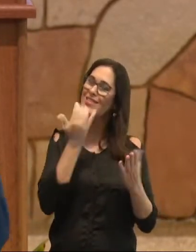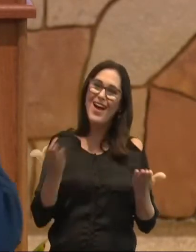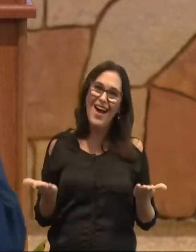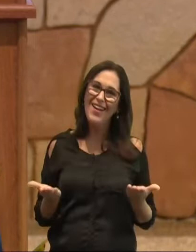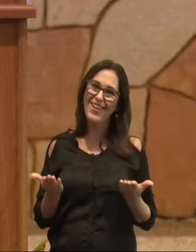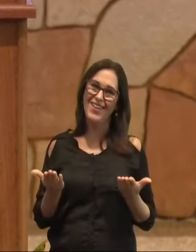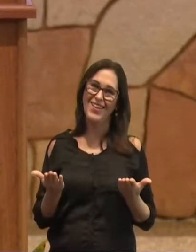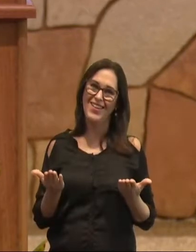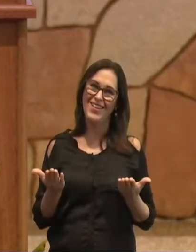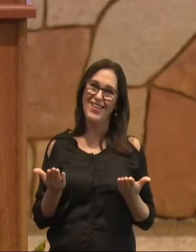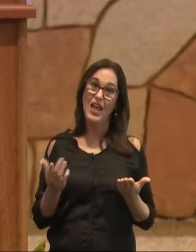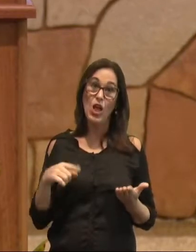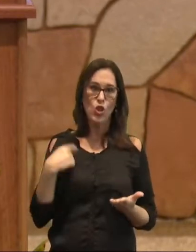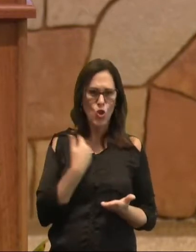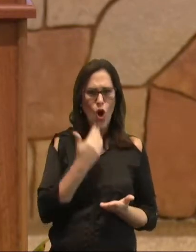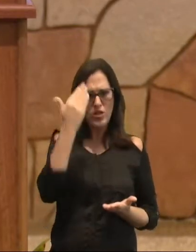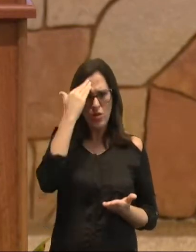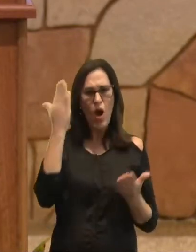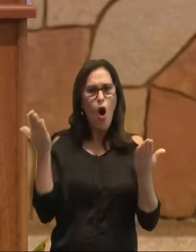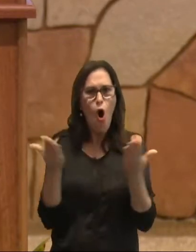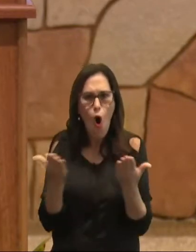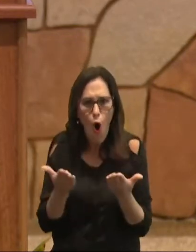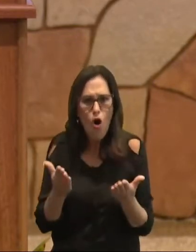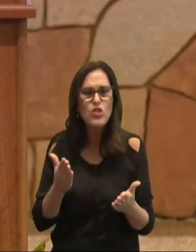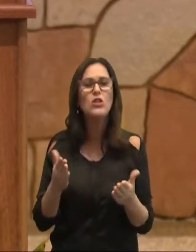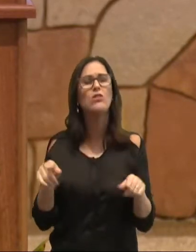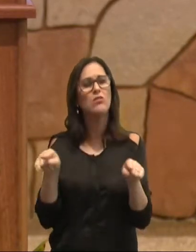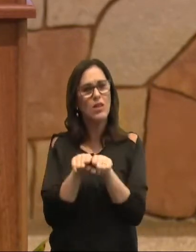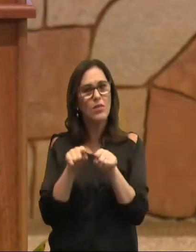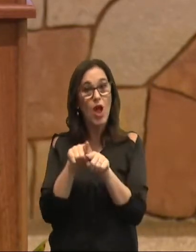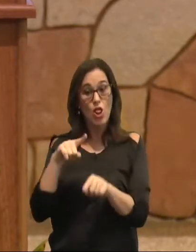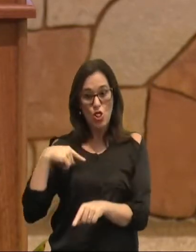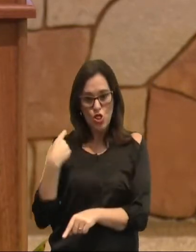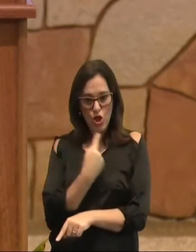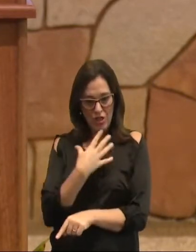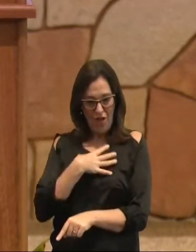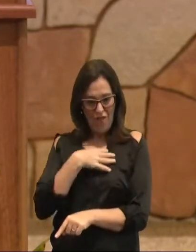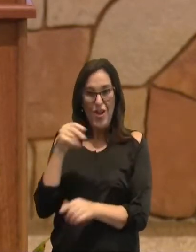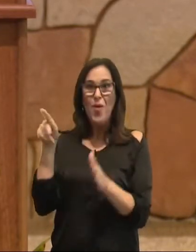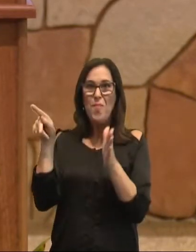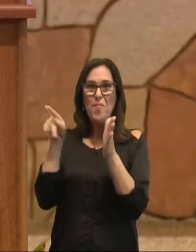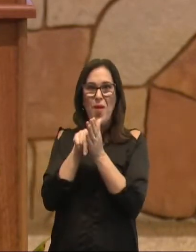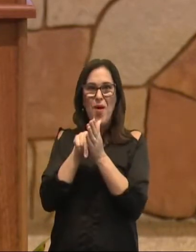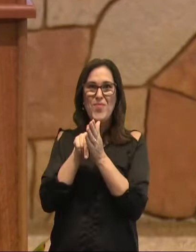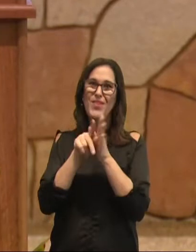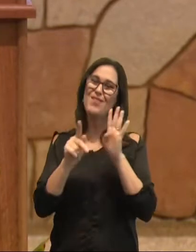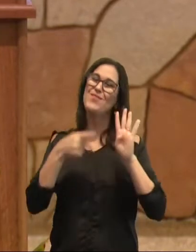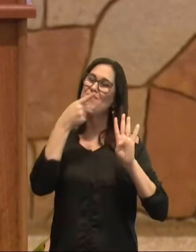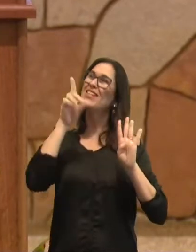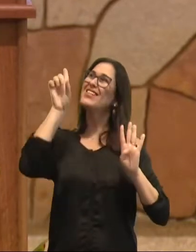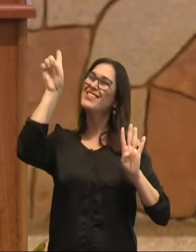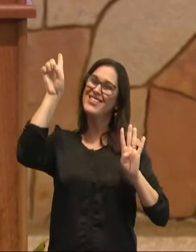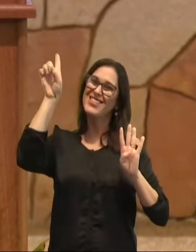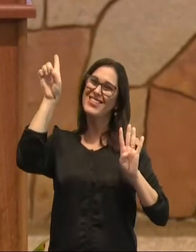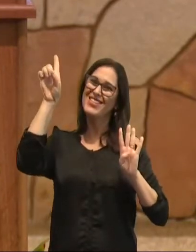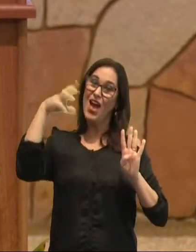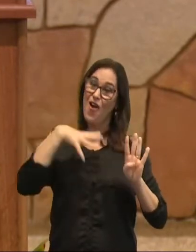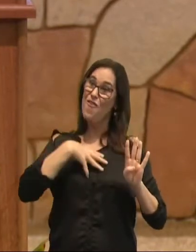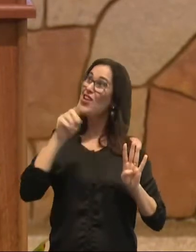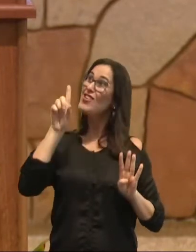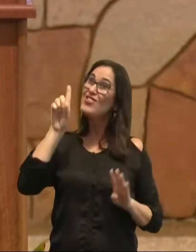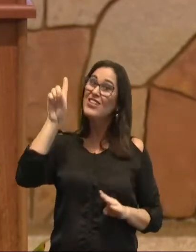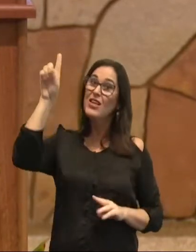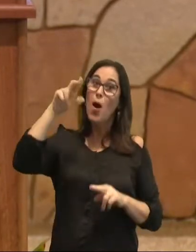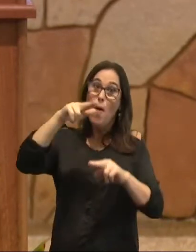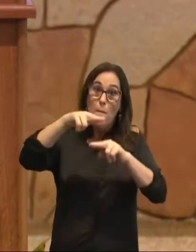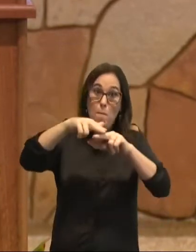precisamos compreender isso, para o nosso tempo hoje, nós somos filhos da promessa, nós somos filhos de Deus,